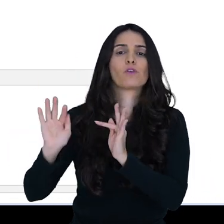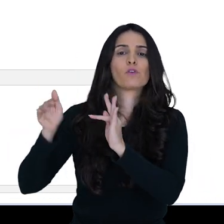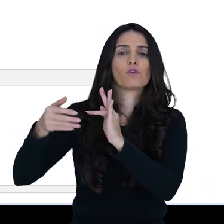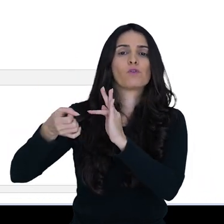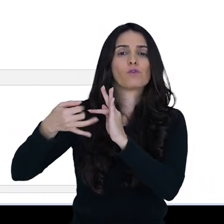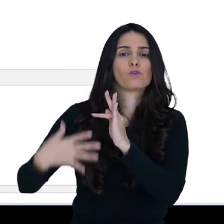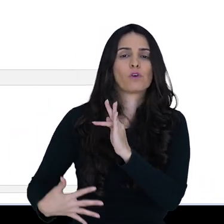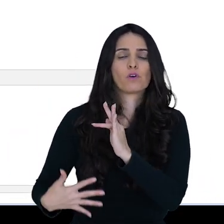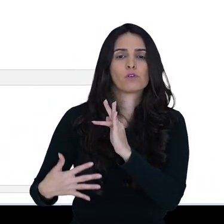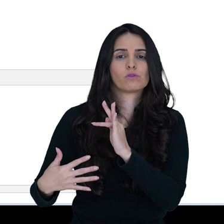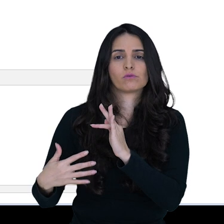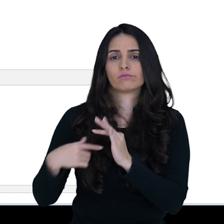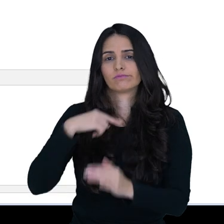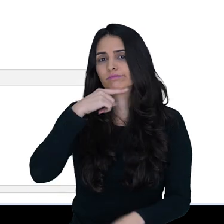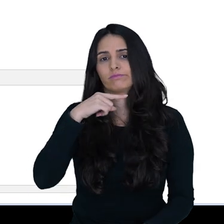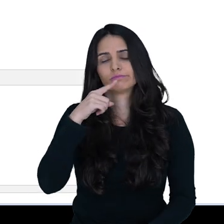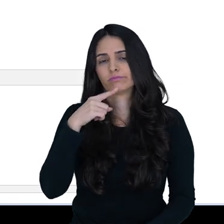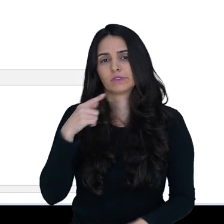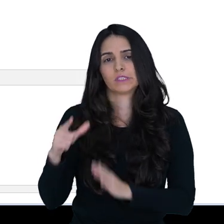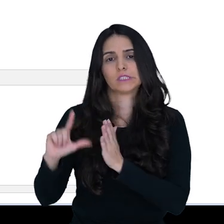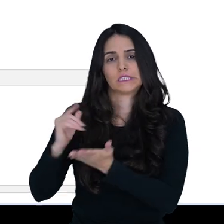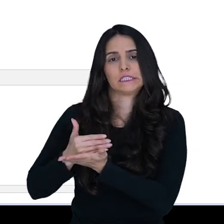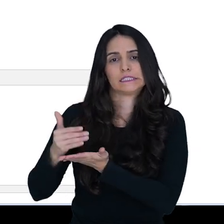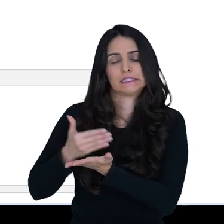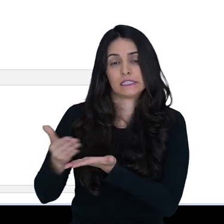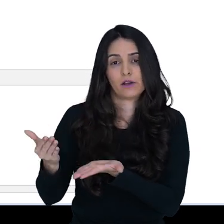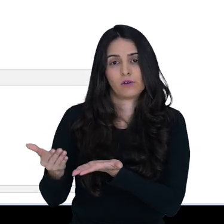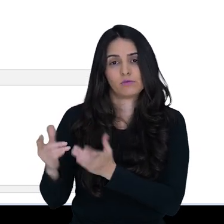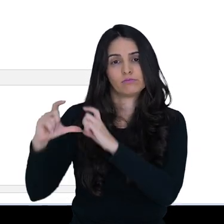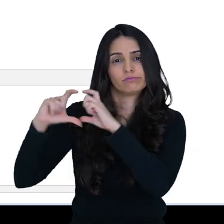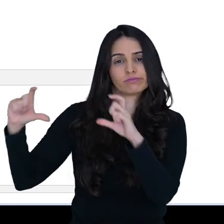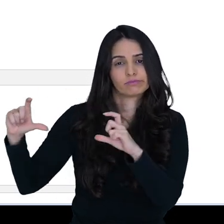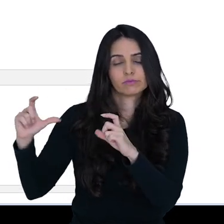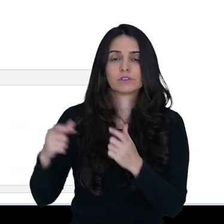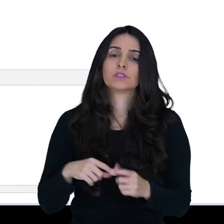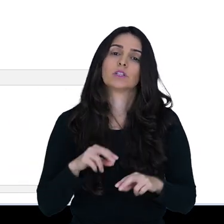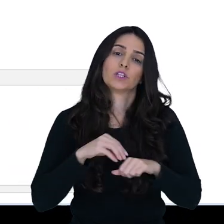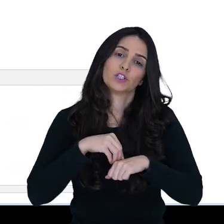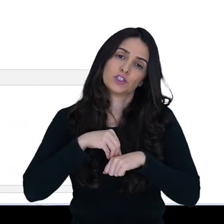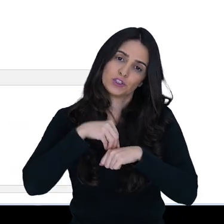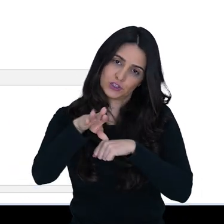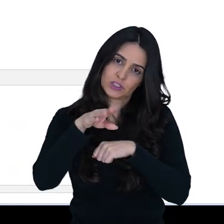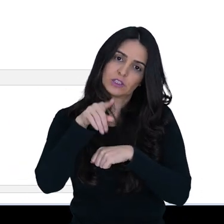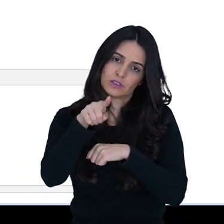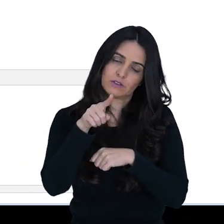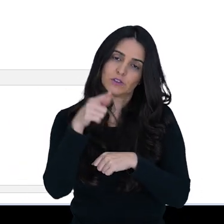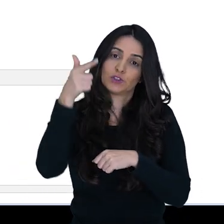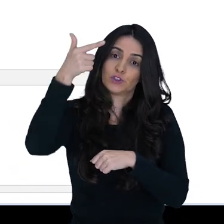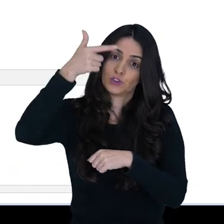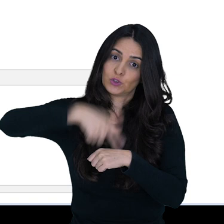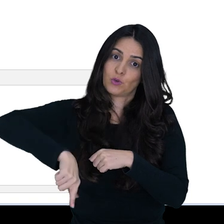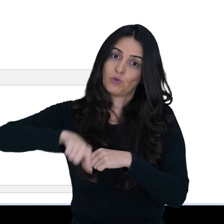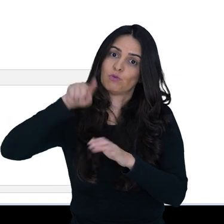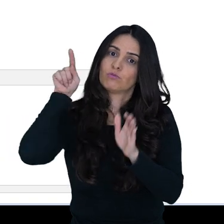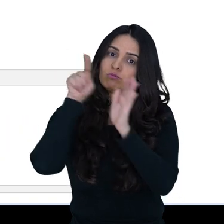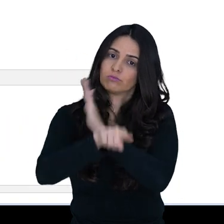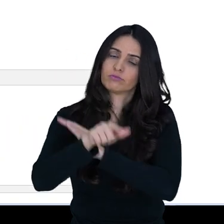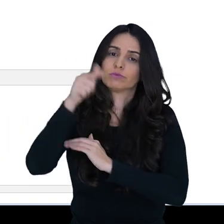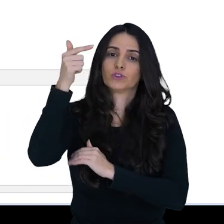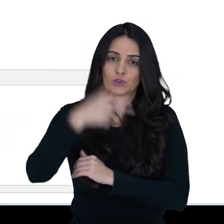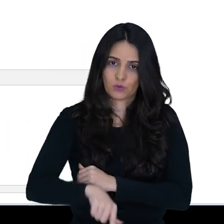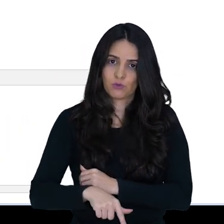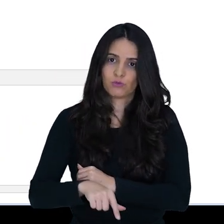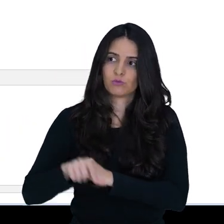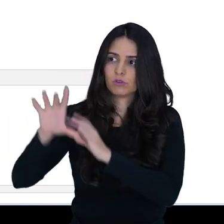descrição, o enunciado inicial desse fórum. Então, uma dica seria você repetir a